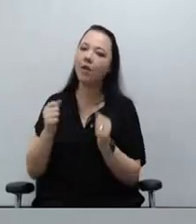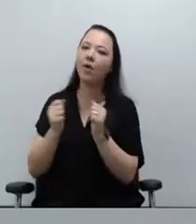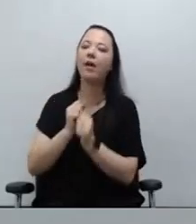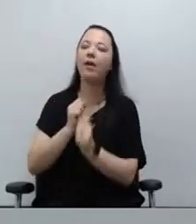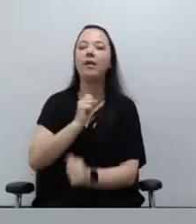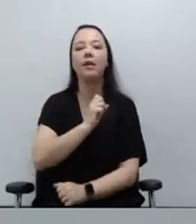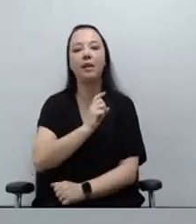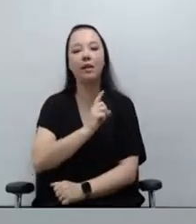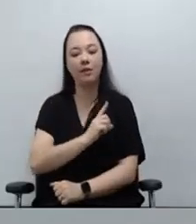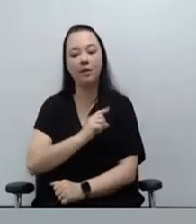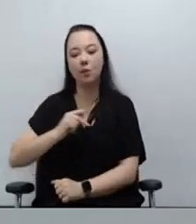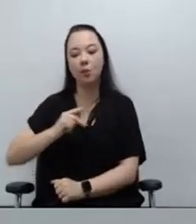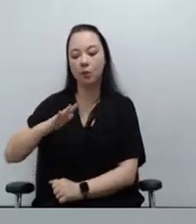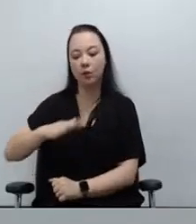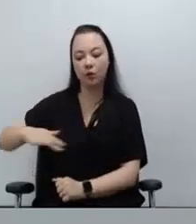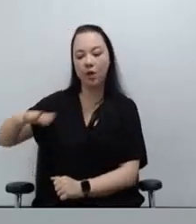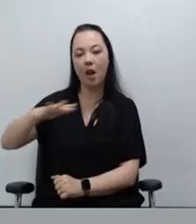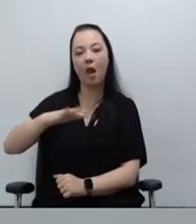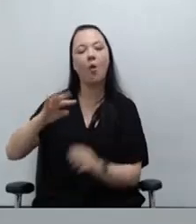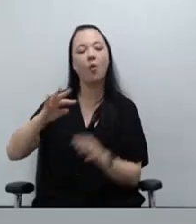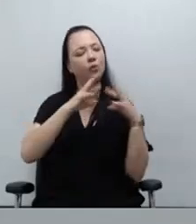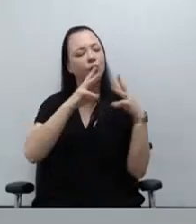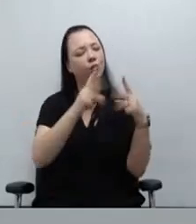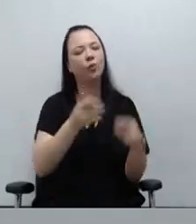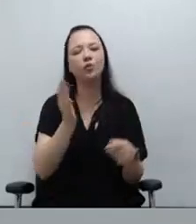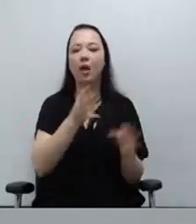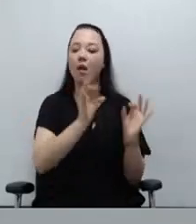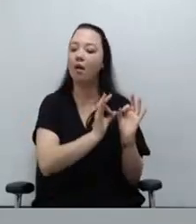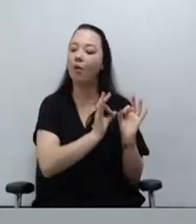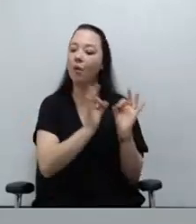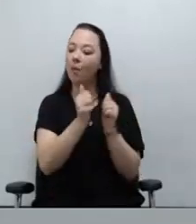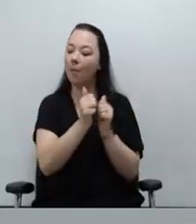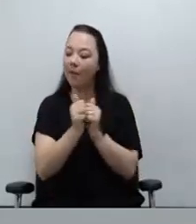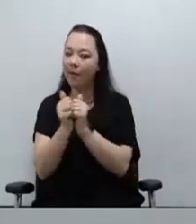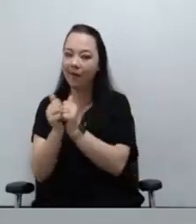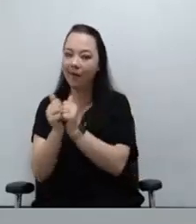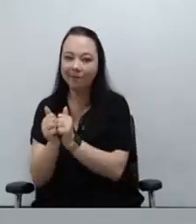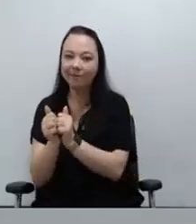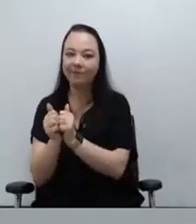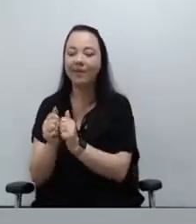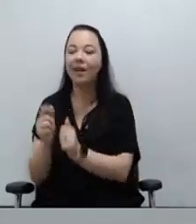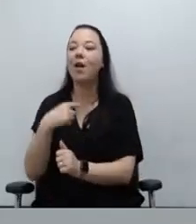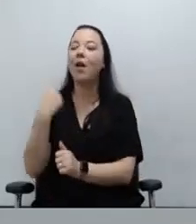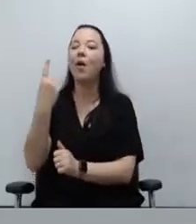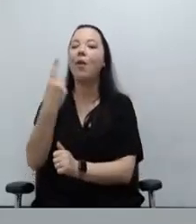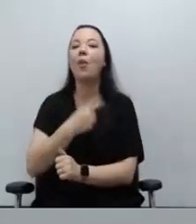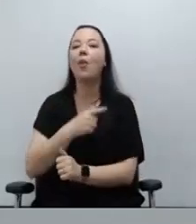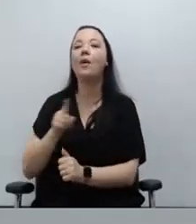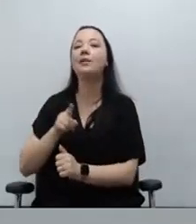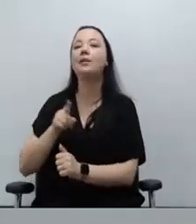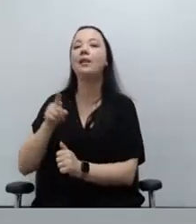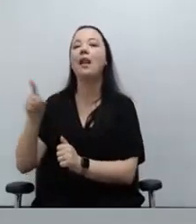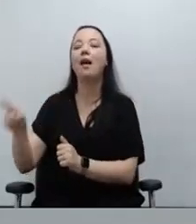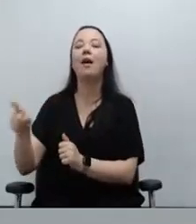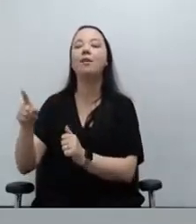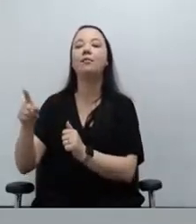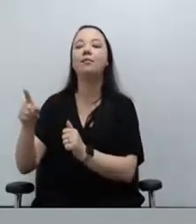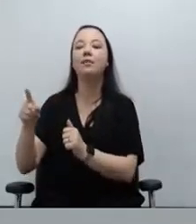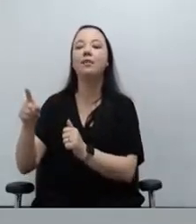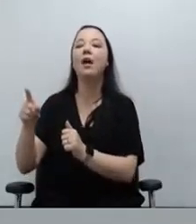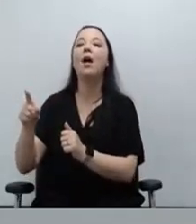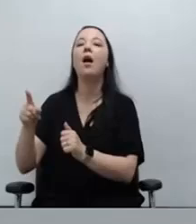acho que como todos já acompanharam pela comunicação oficial, nós estivemos na Assembleia Legislativa, entregando, então,